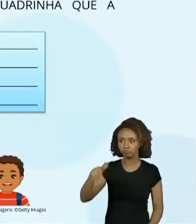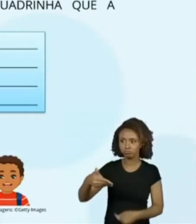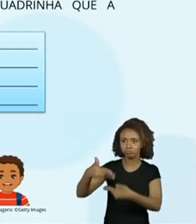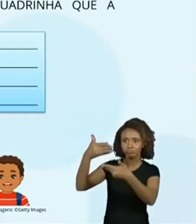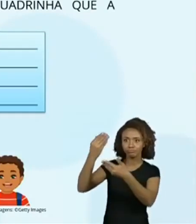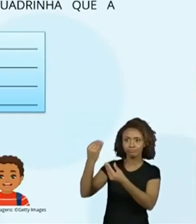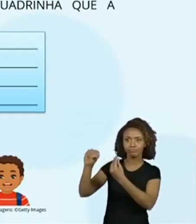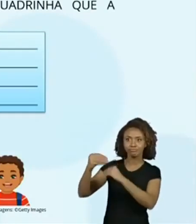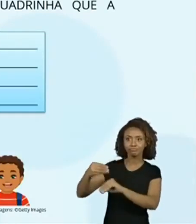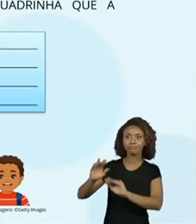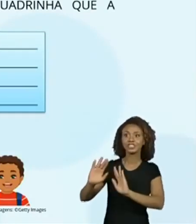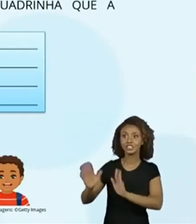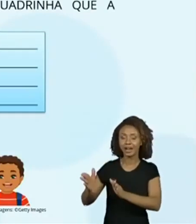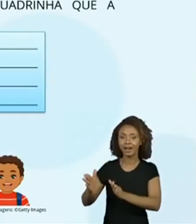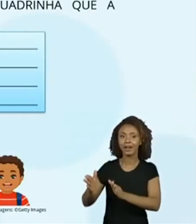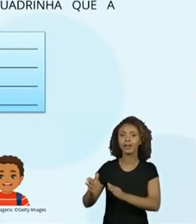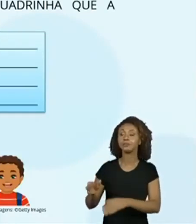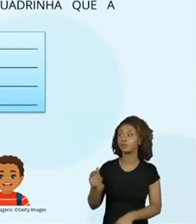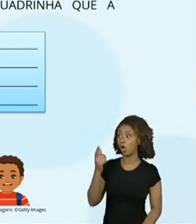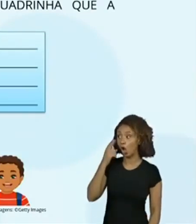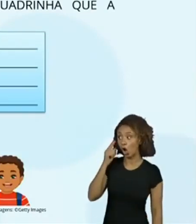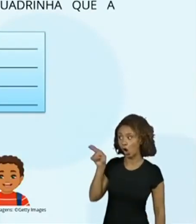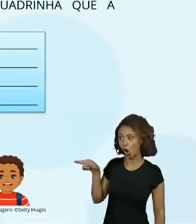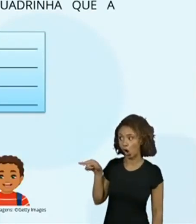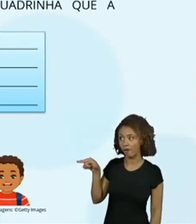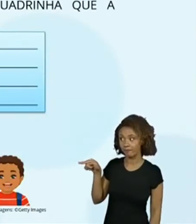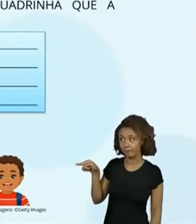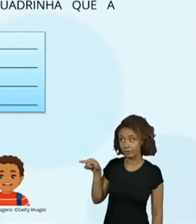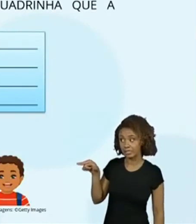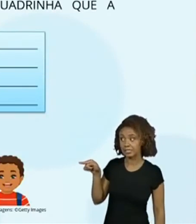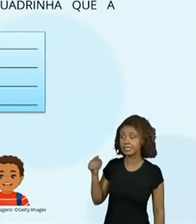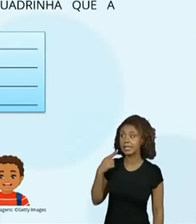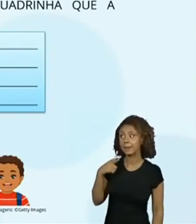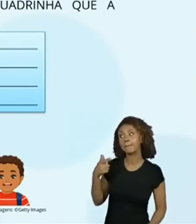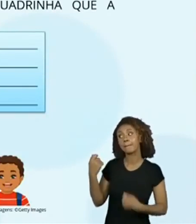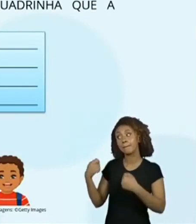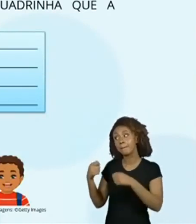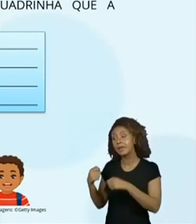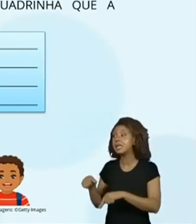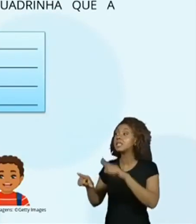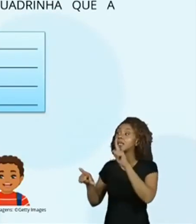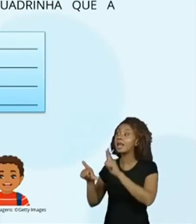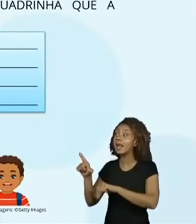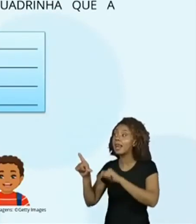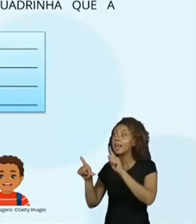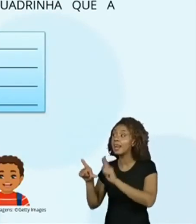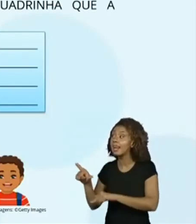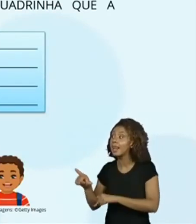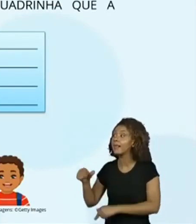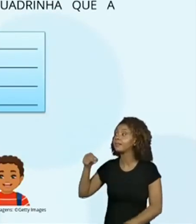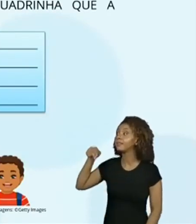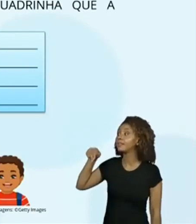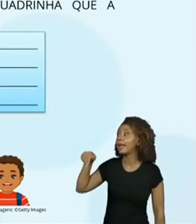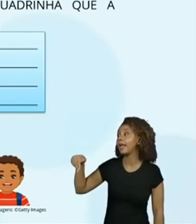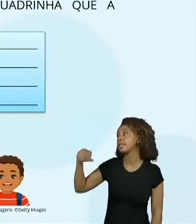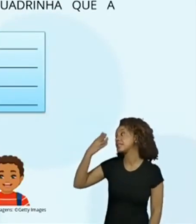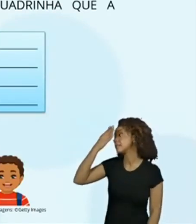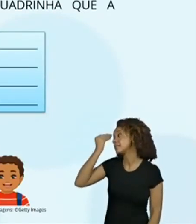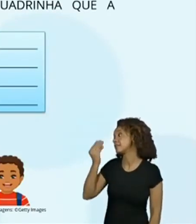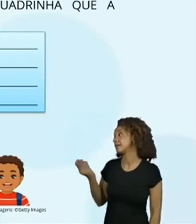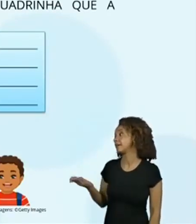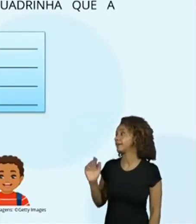Isso. Eu tenho que falar para a nossa amiguinha assim. Olha, você. Precisa usar a letra N. Esqueceu uma letra.